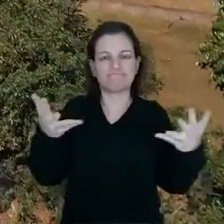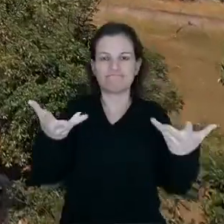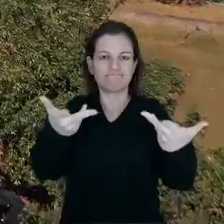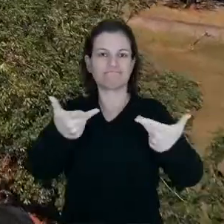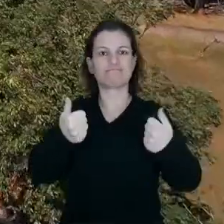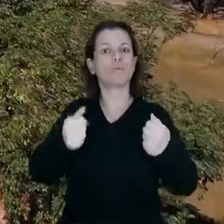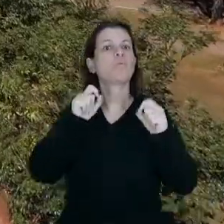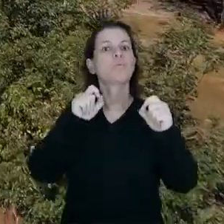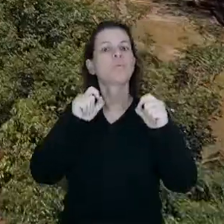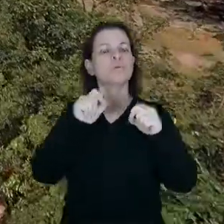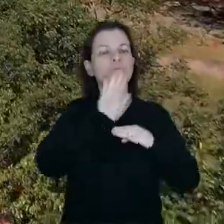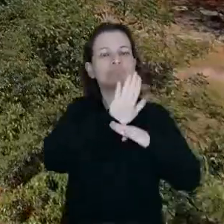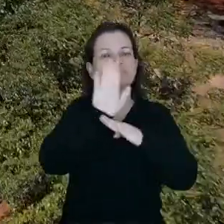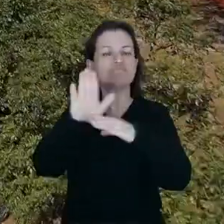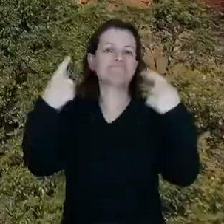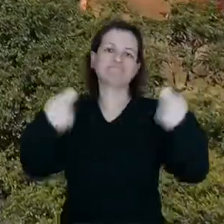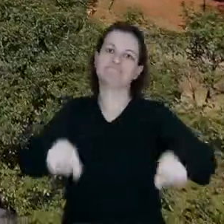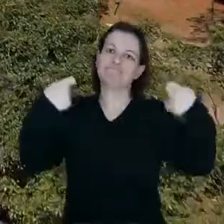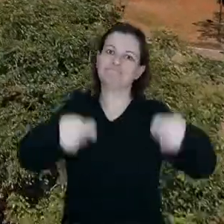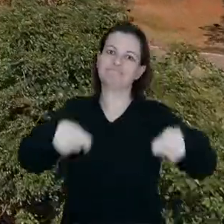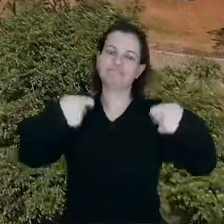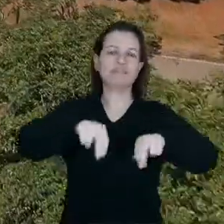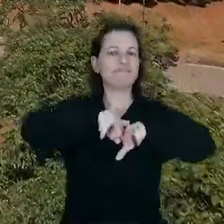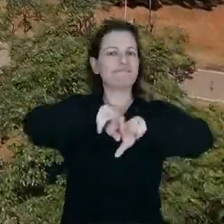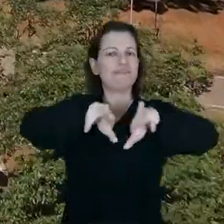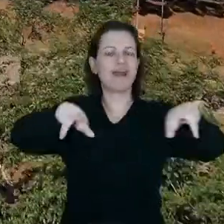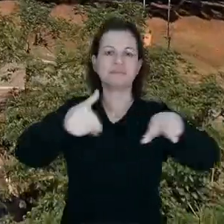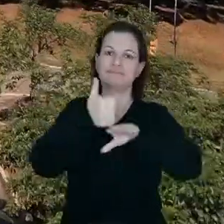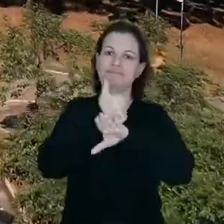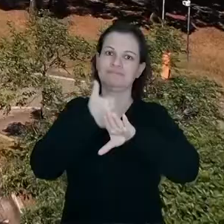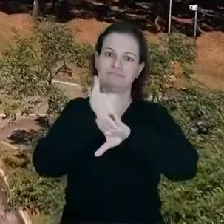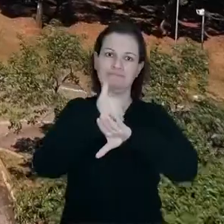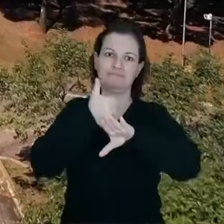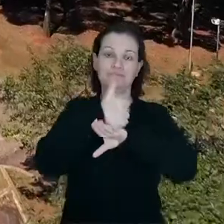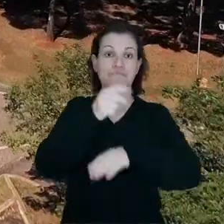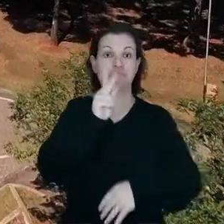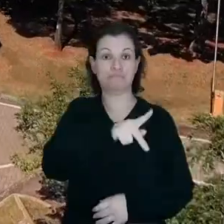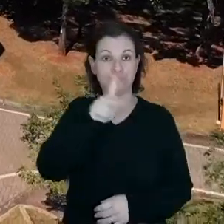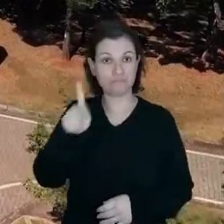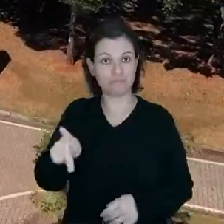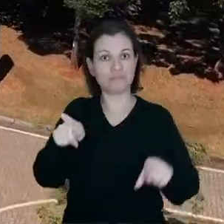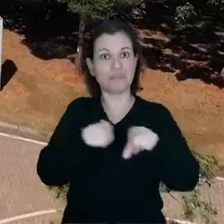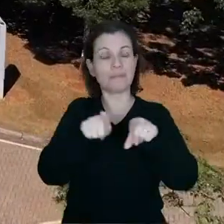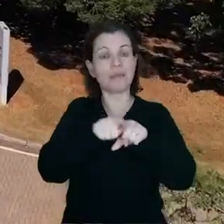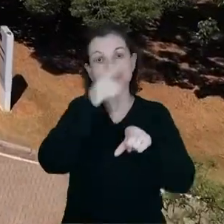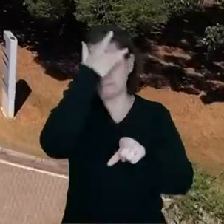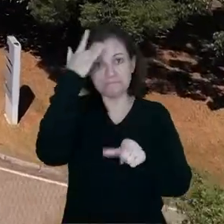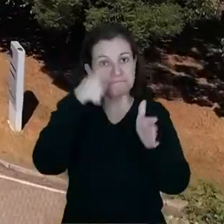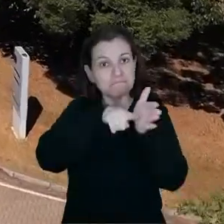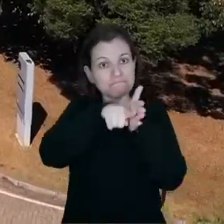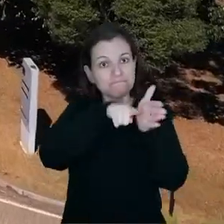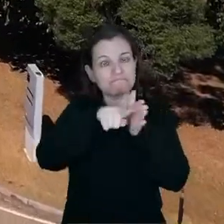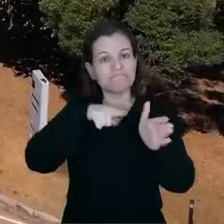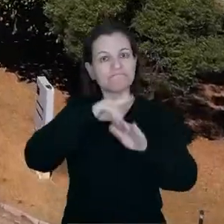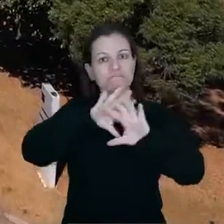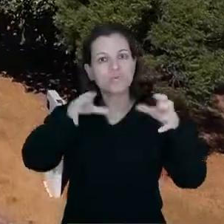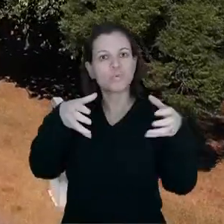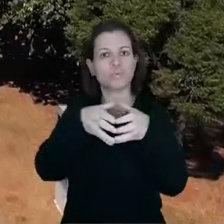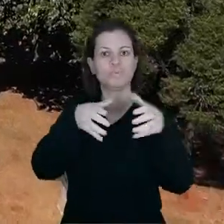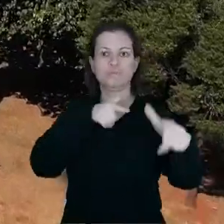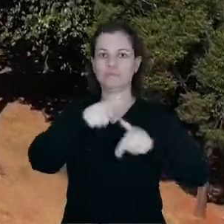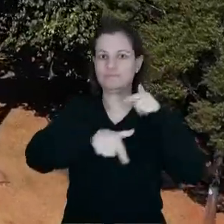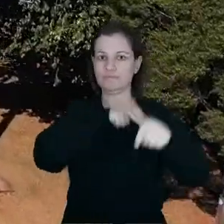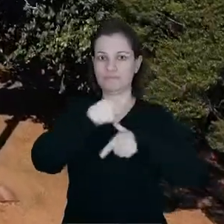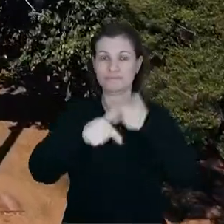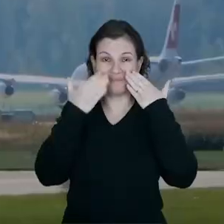eficazes para suprir as necessidades dos diversos profissionais, docentes e pesquisadores que compõem esse grupo